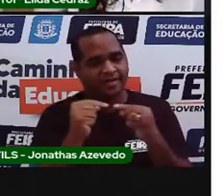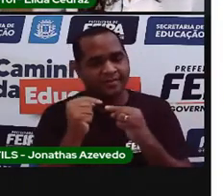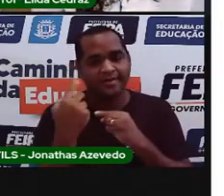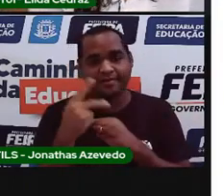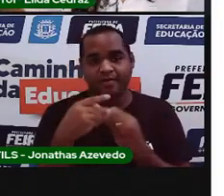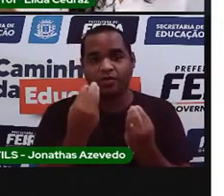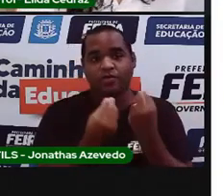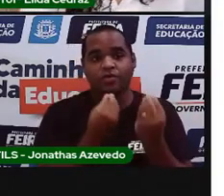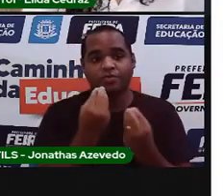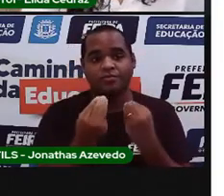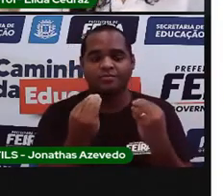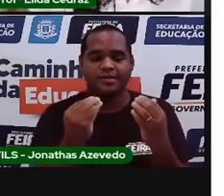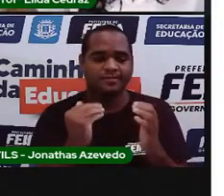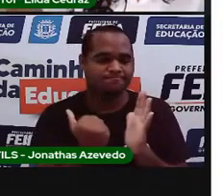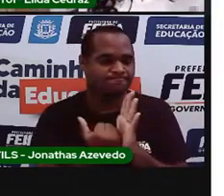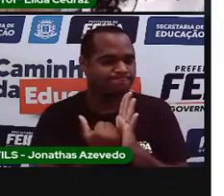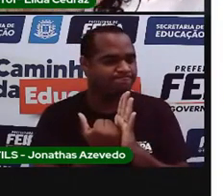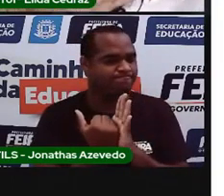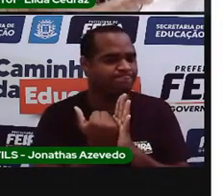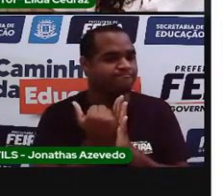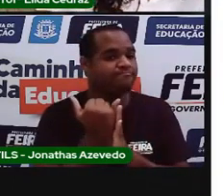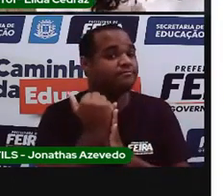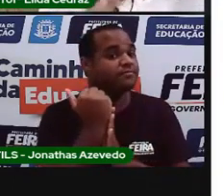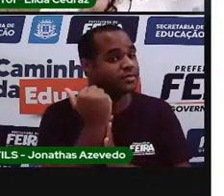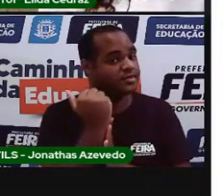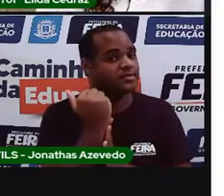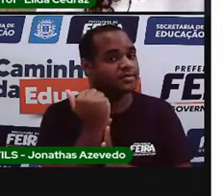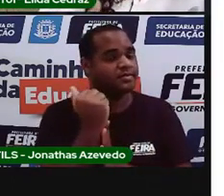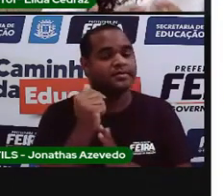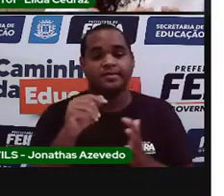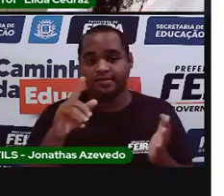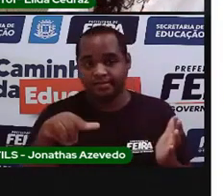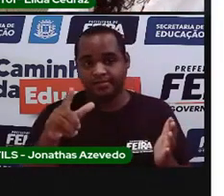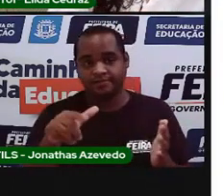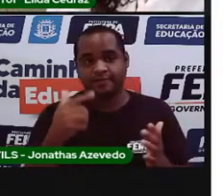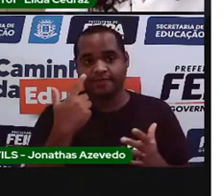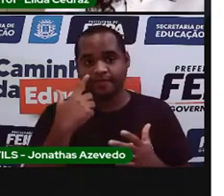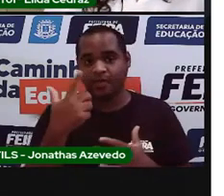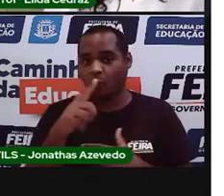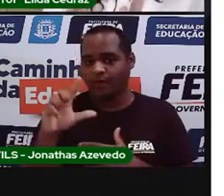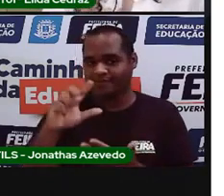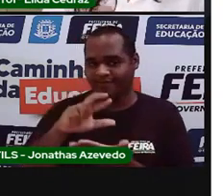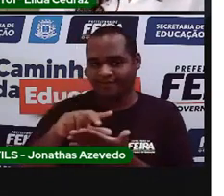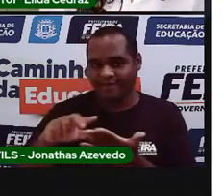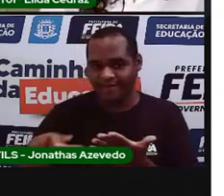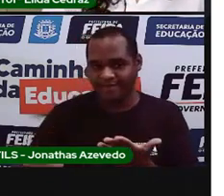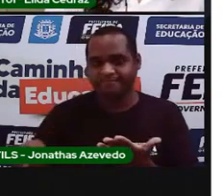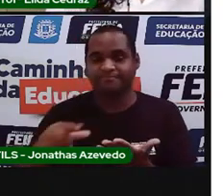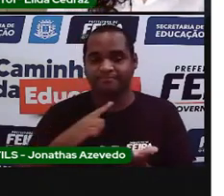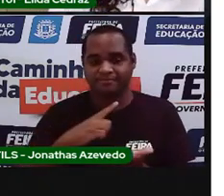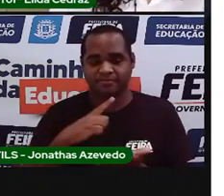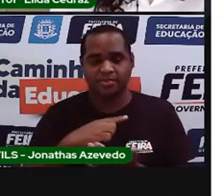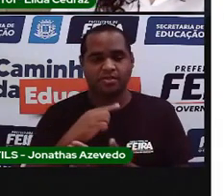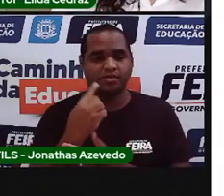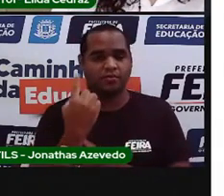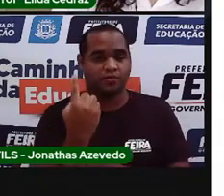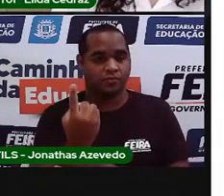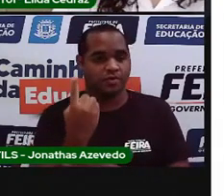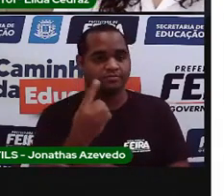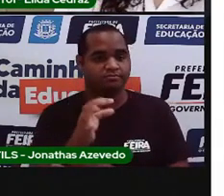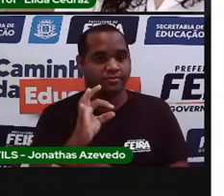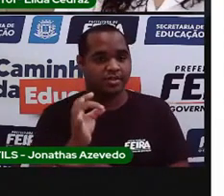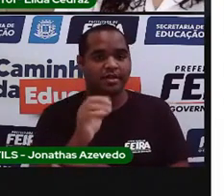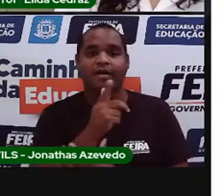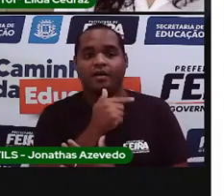maior. Então, o material que tinha era uma xícara